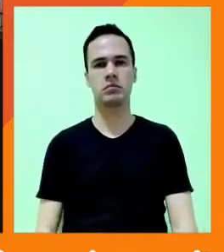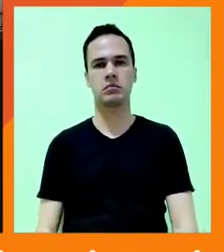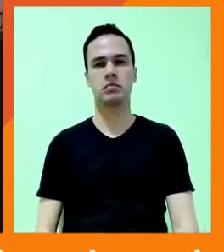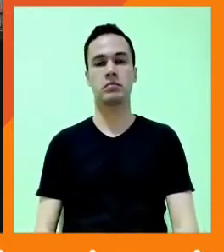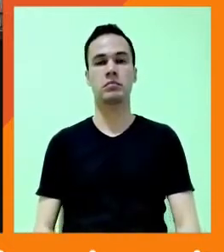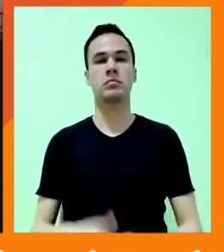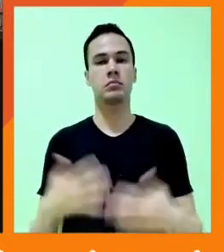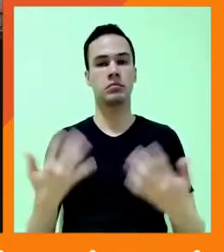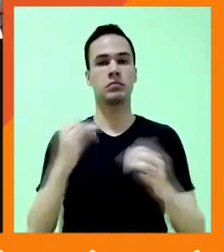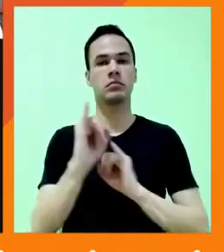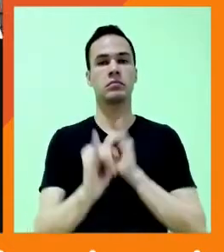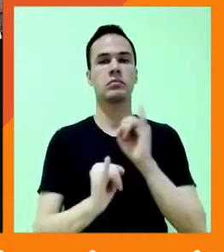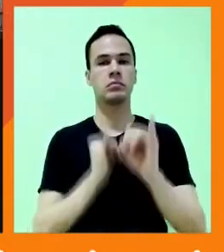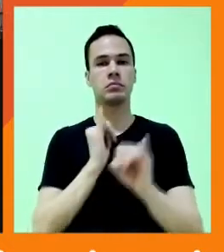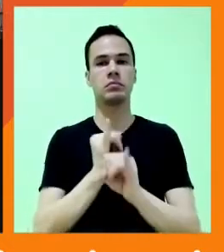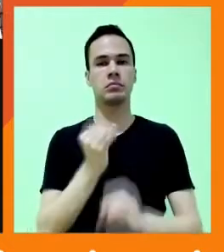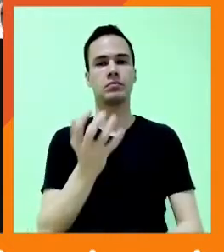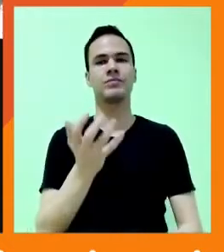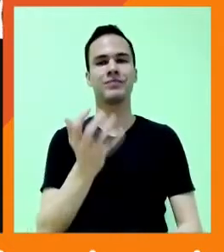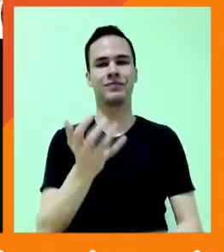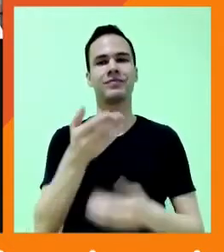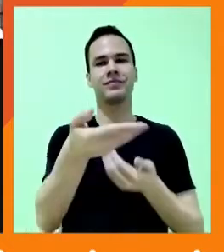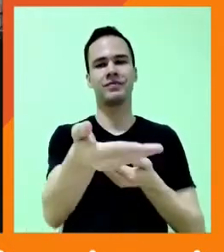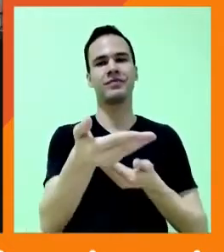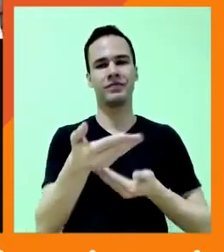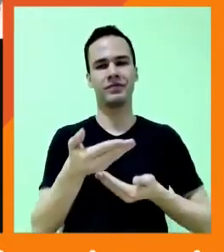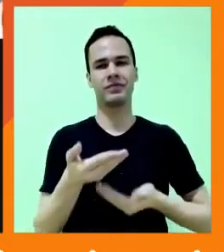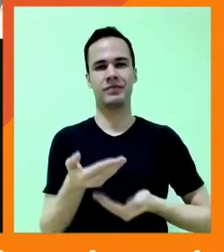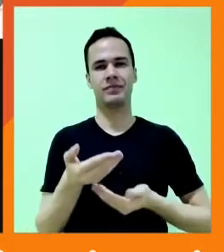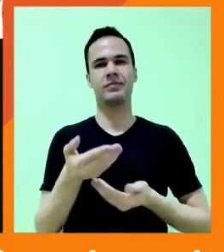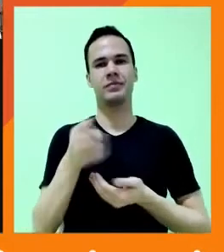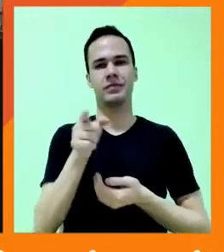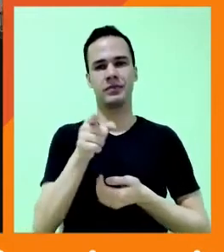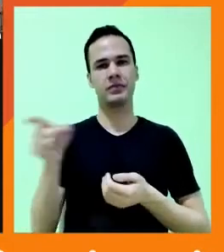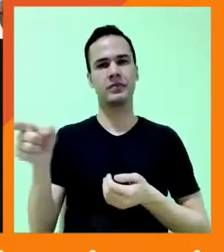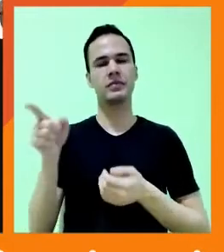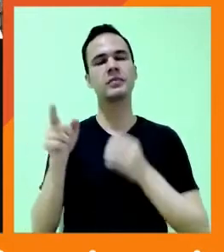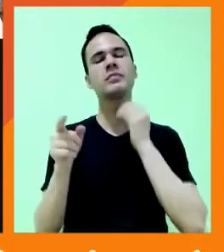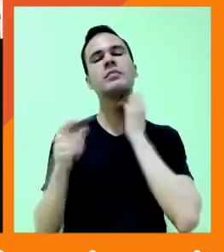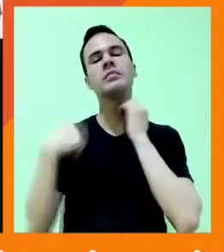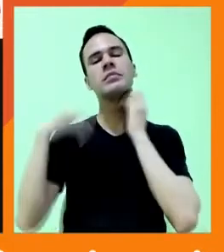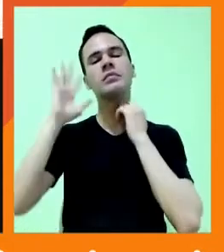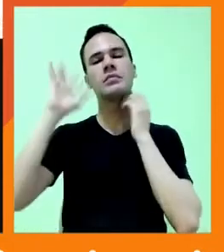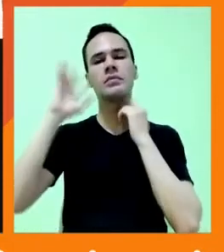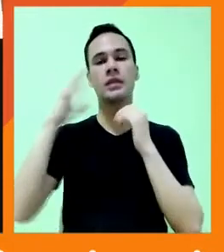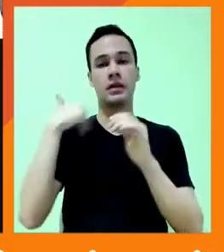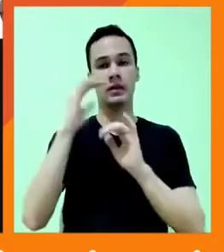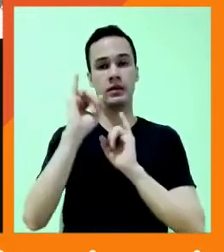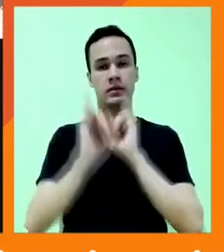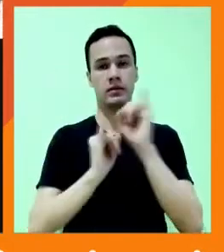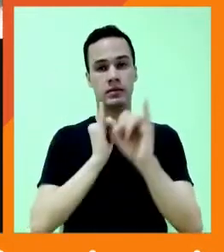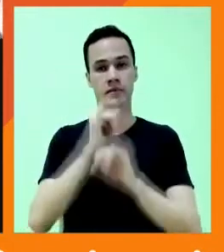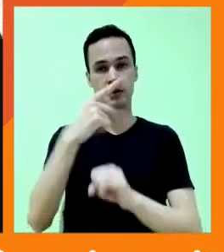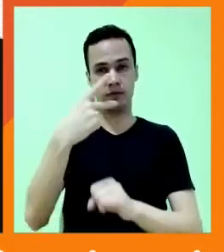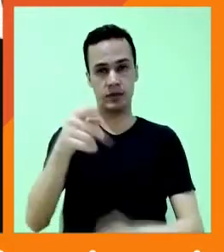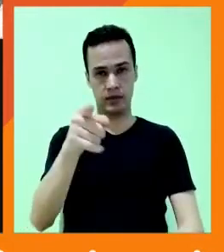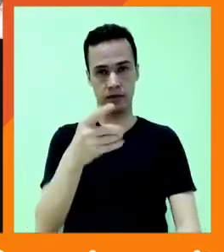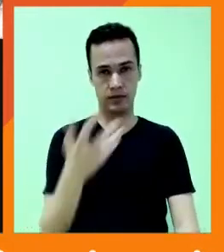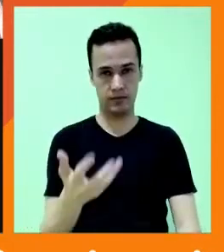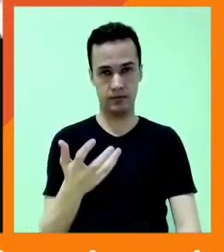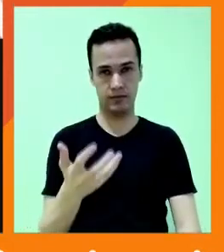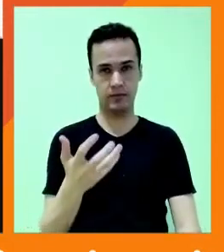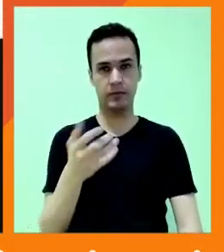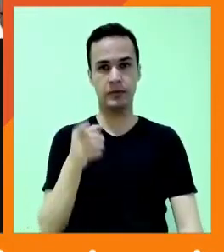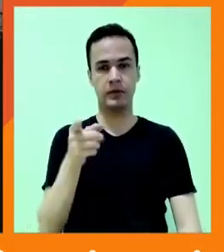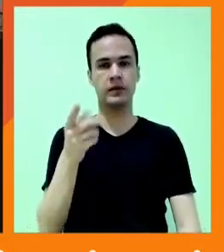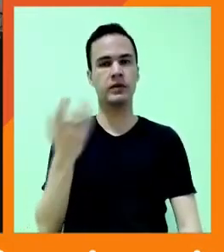que a gente quer é esse convite a uma utopia. A gente pensar qual é a internet dos seus sonhos? Quanto tempo faz que a